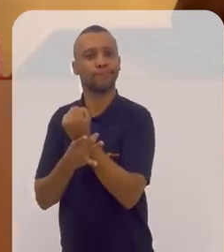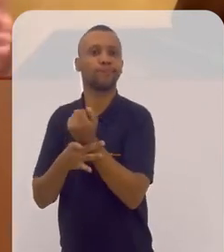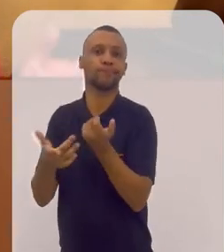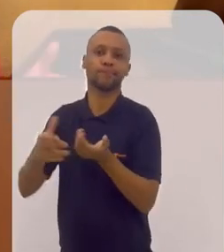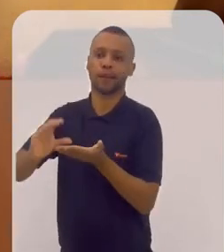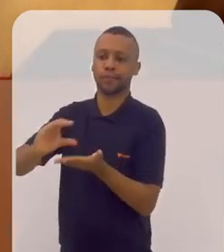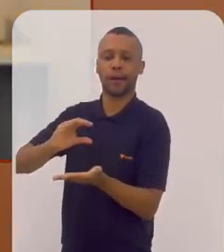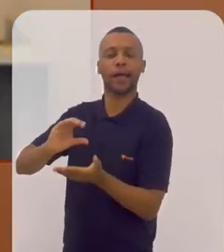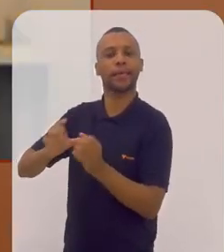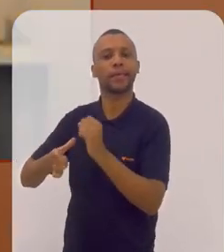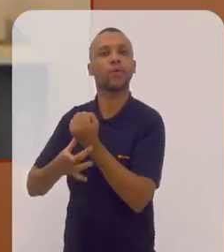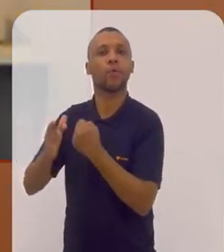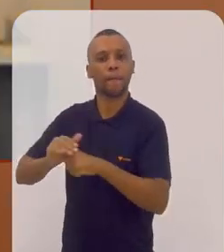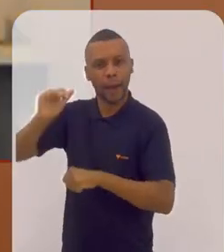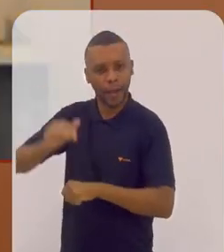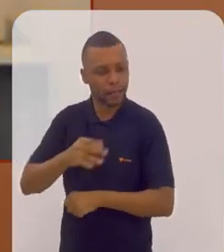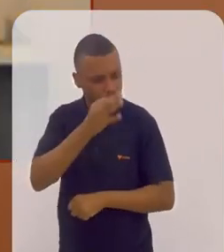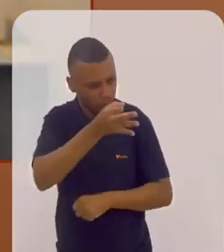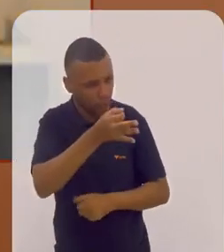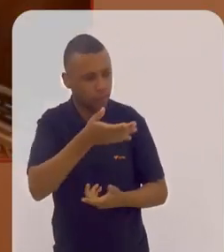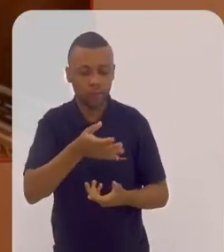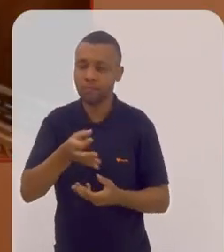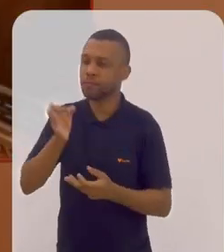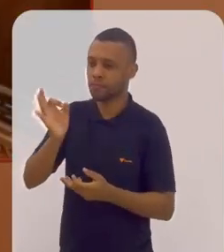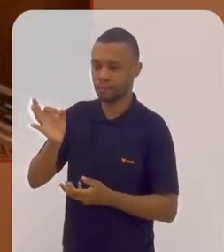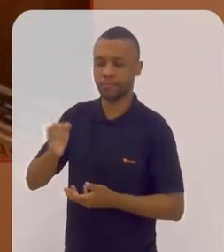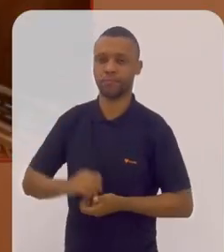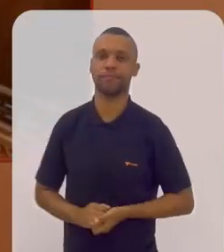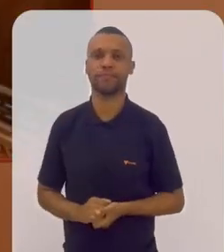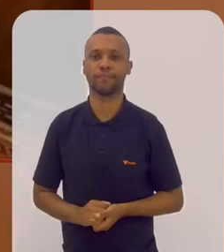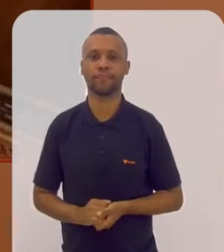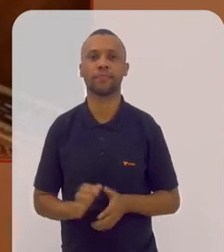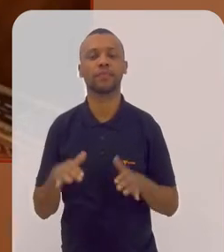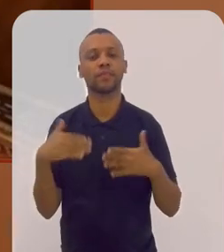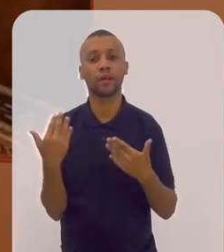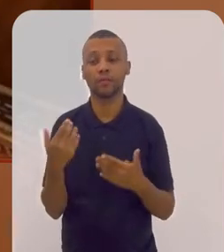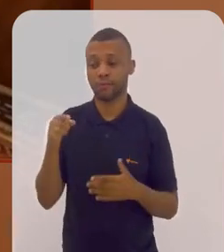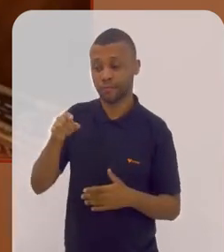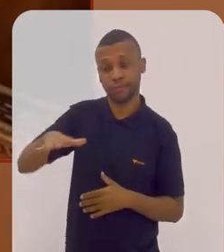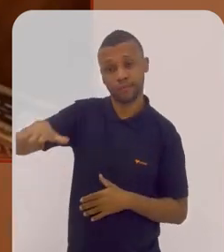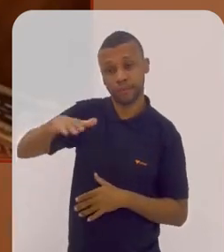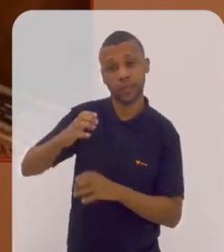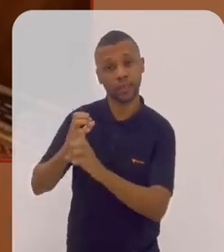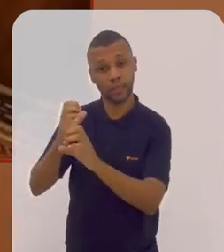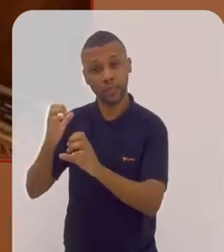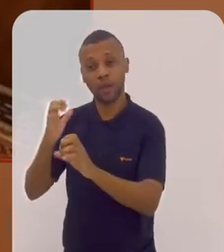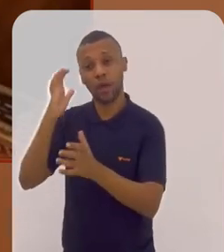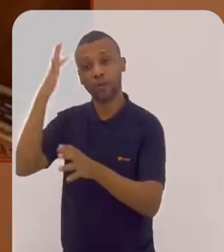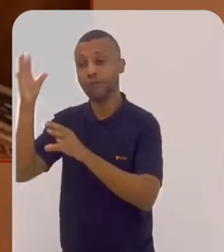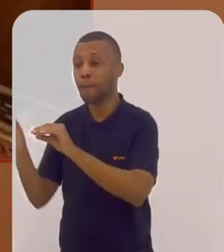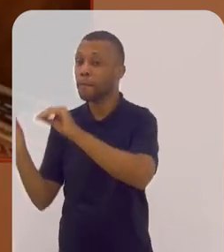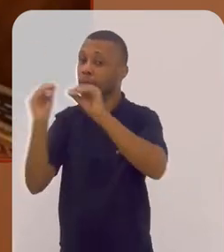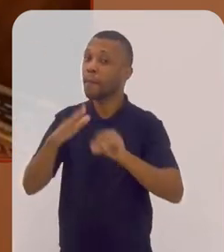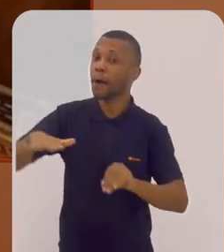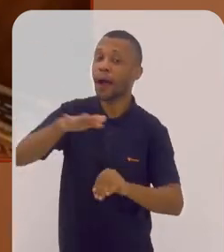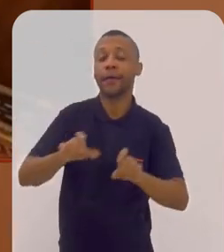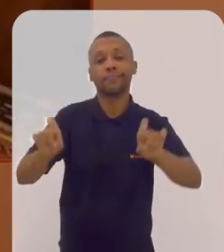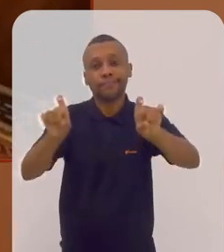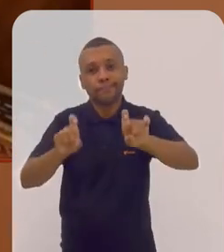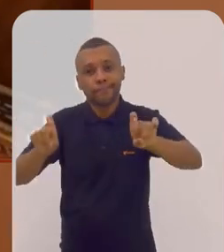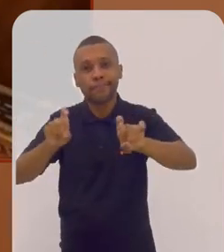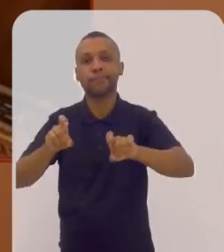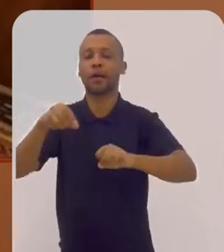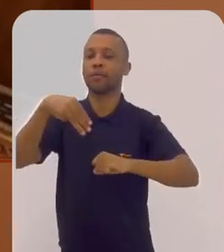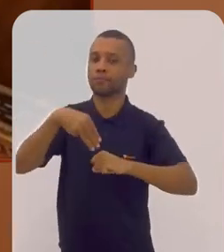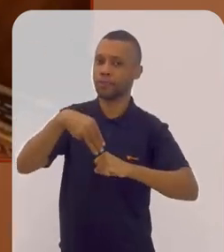garantido, ter uma renda boa Mais seguro, né? Exatamente. Bom, da engenharia eu fui para a informática e